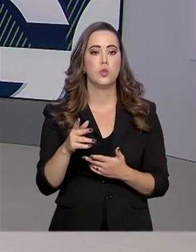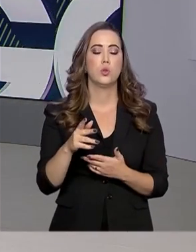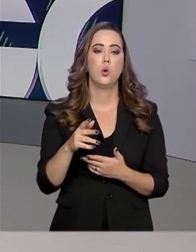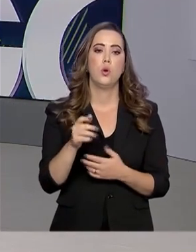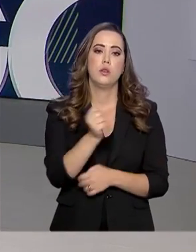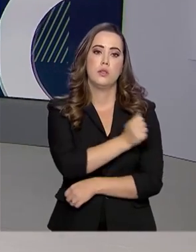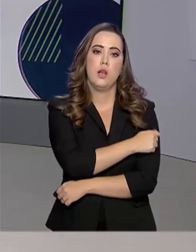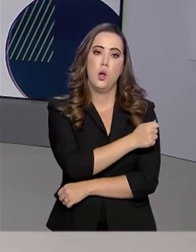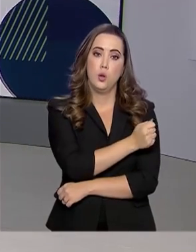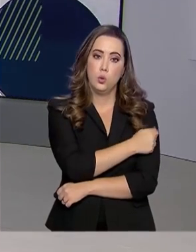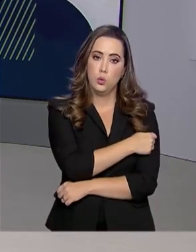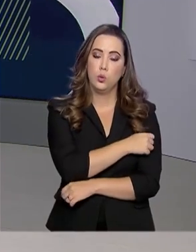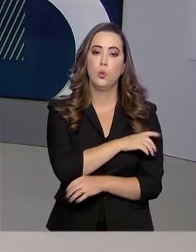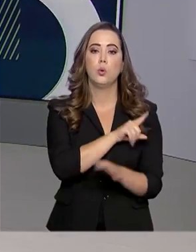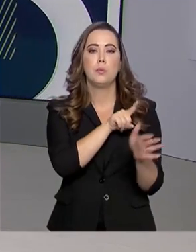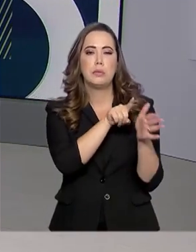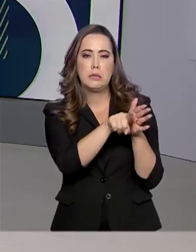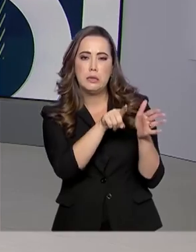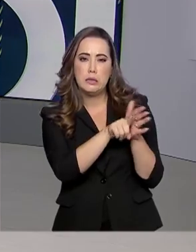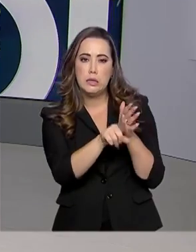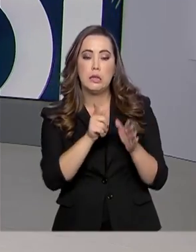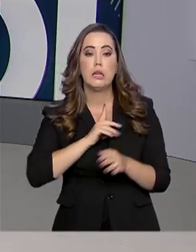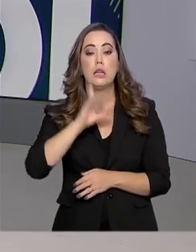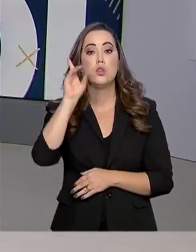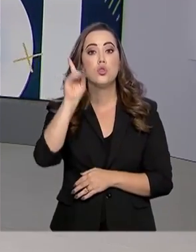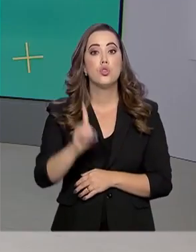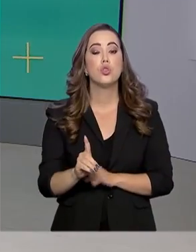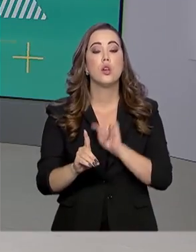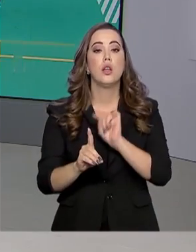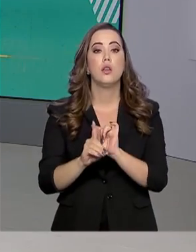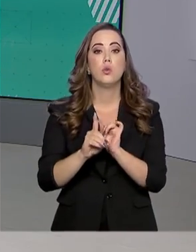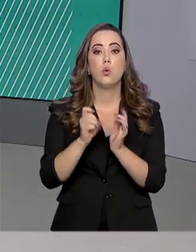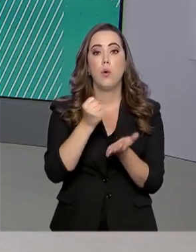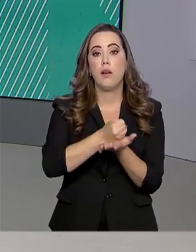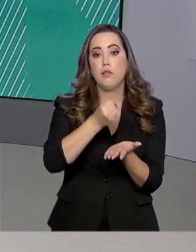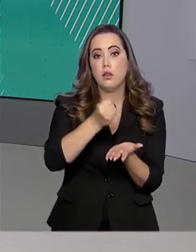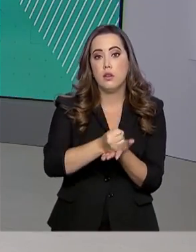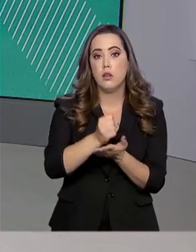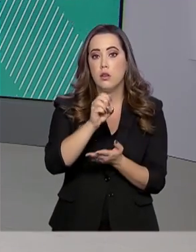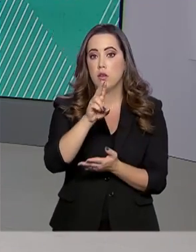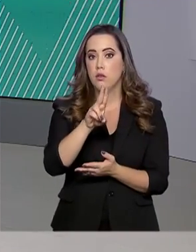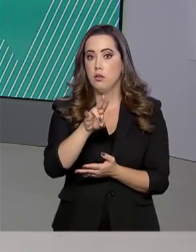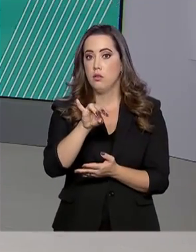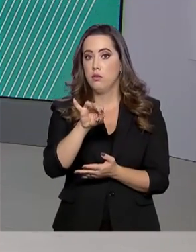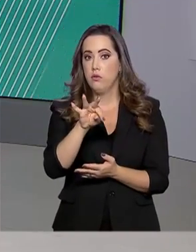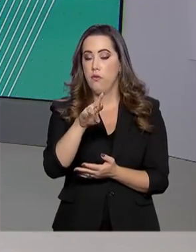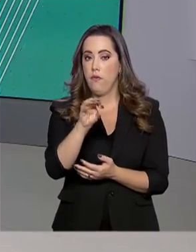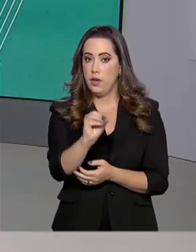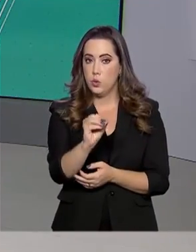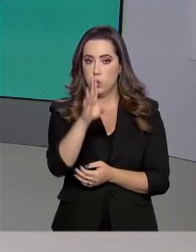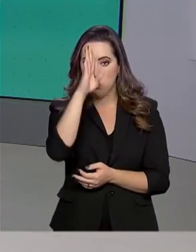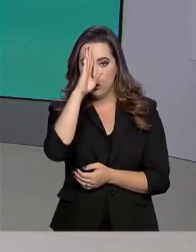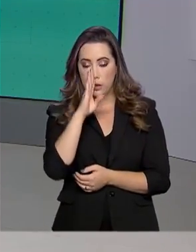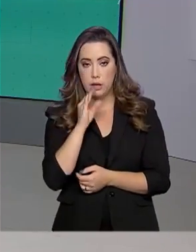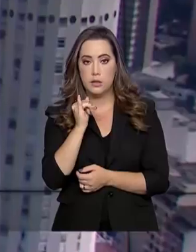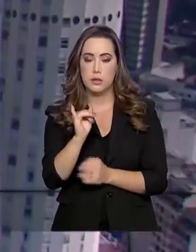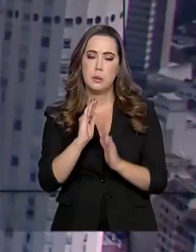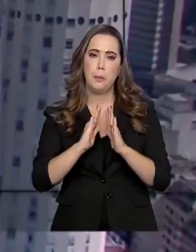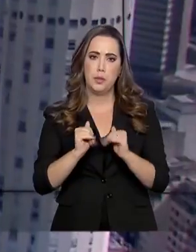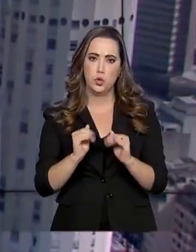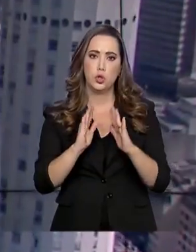pesquisadores vão ter, a partir de agora, direito a visto gratuito quando solicitarem residência temporária em um desses países.